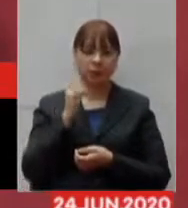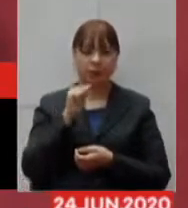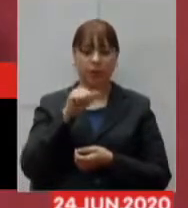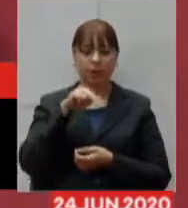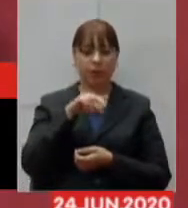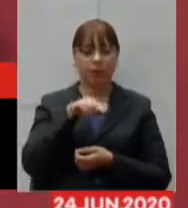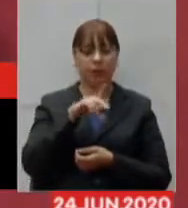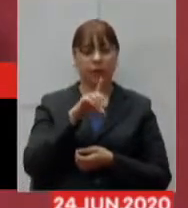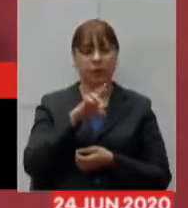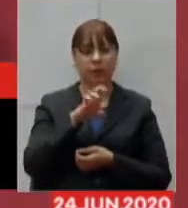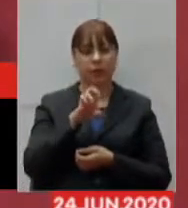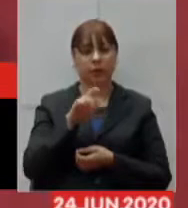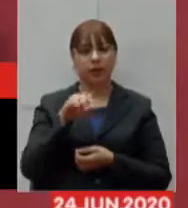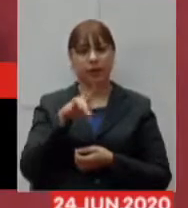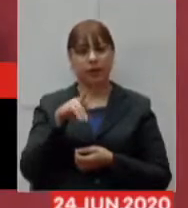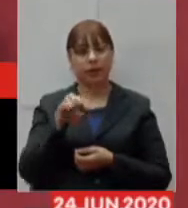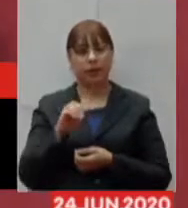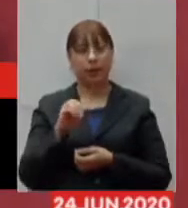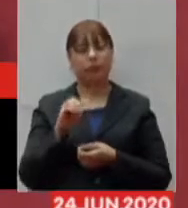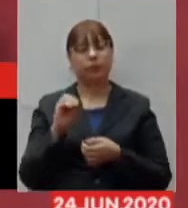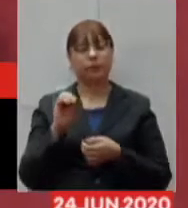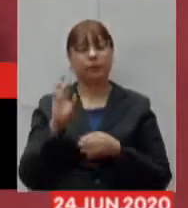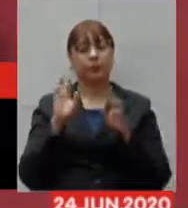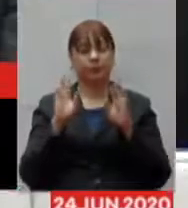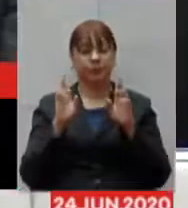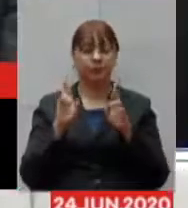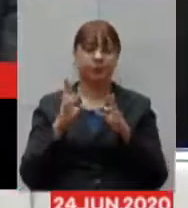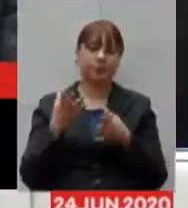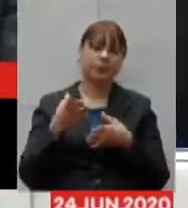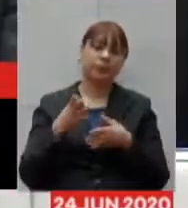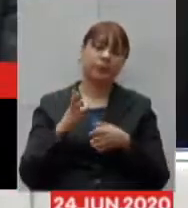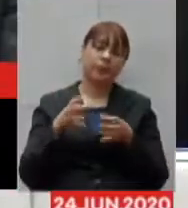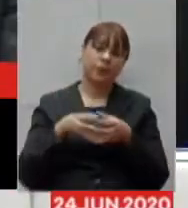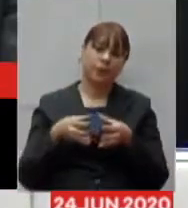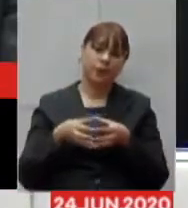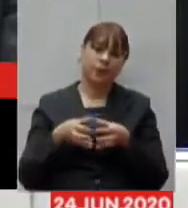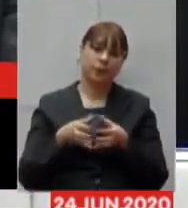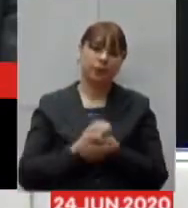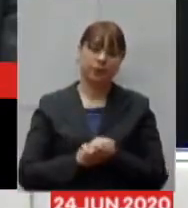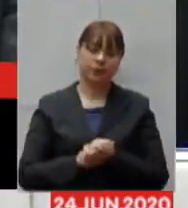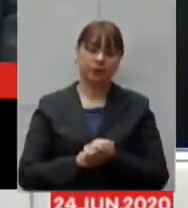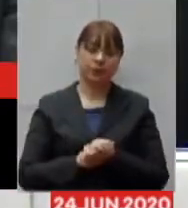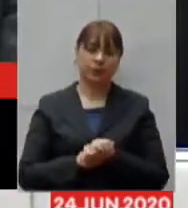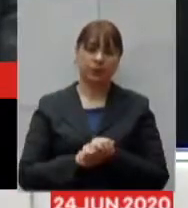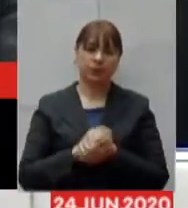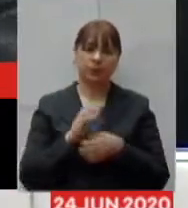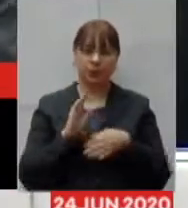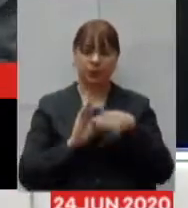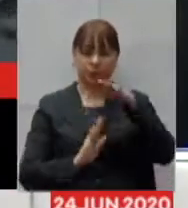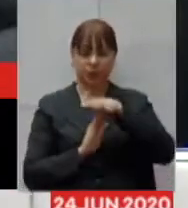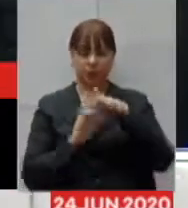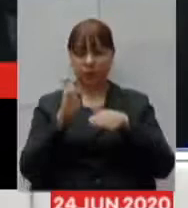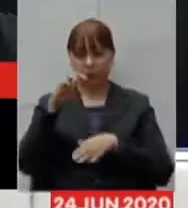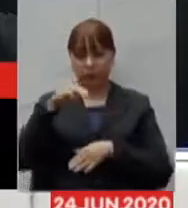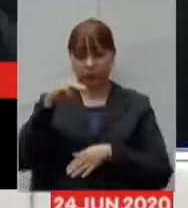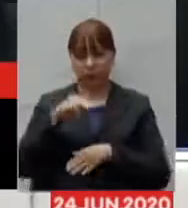Quintão líder do bloco democracia e luta para suas considerações pelo prazo de 5 minutos